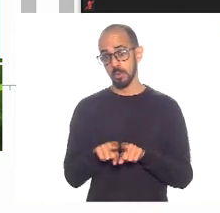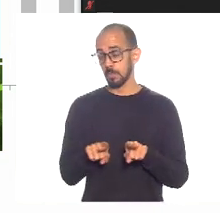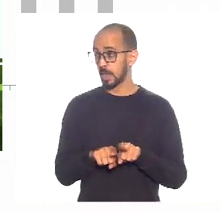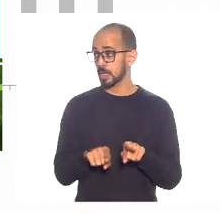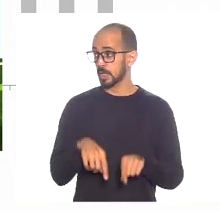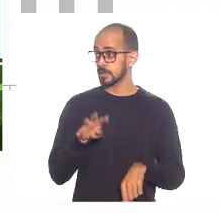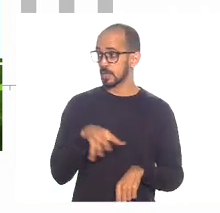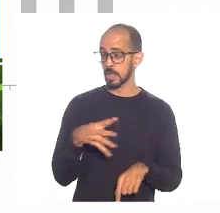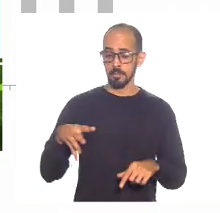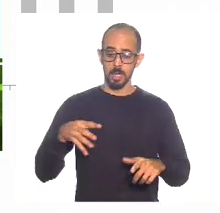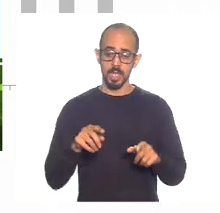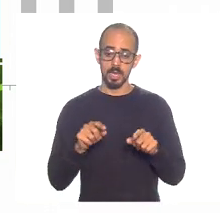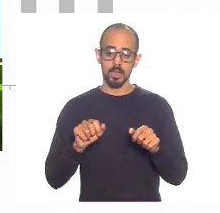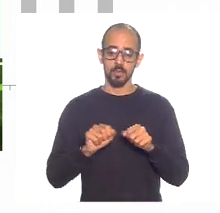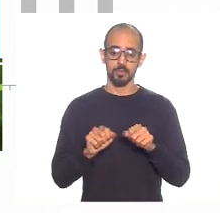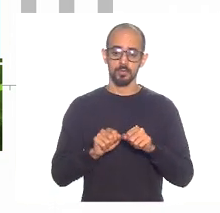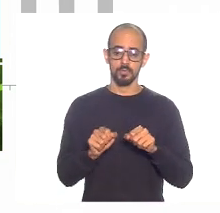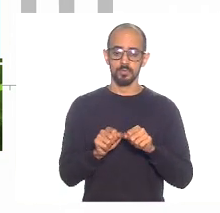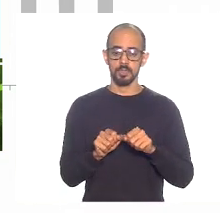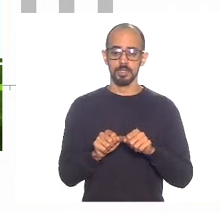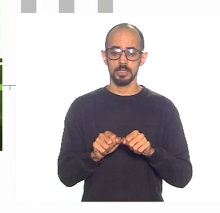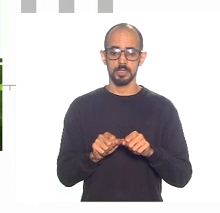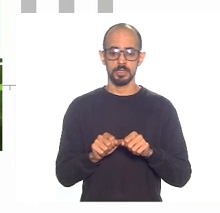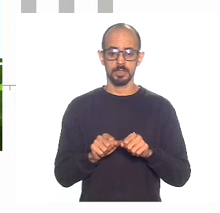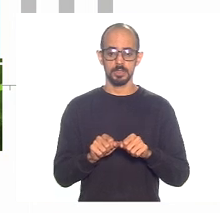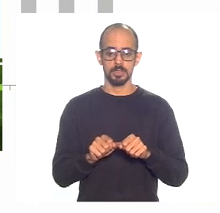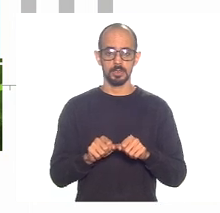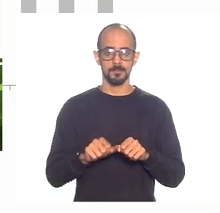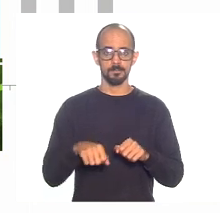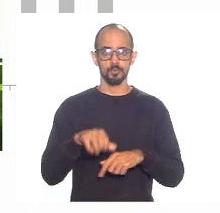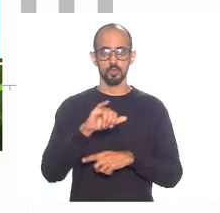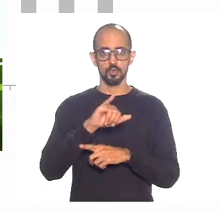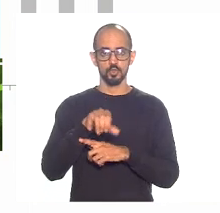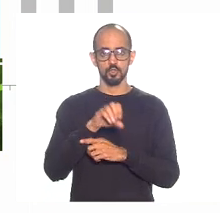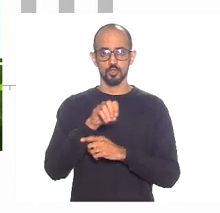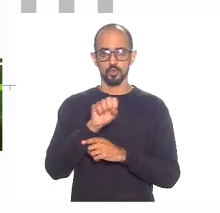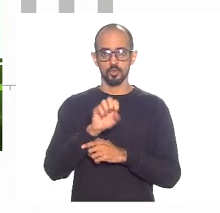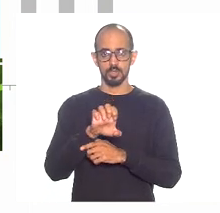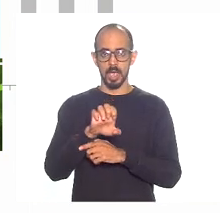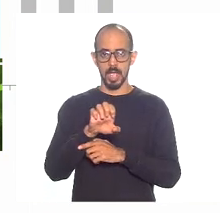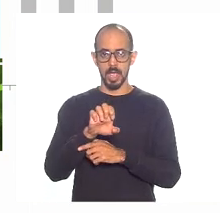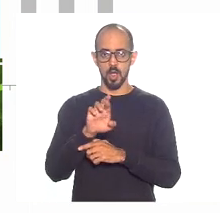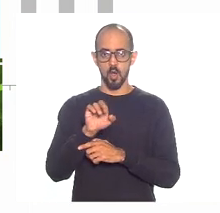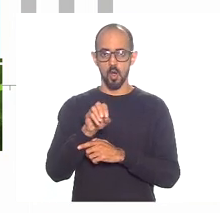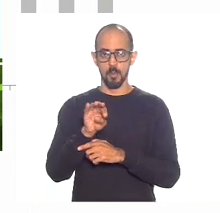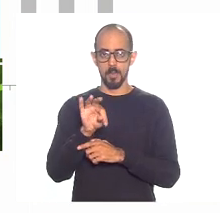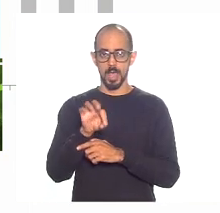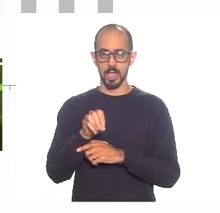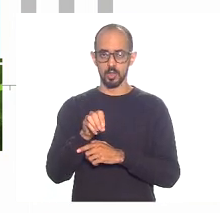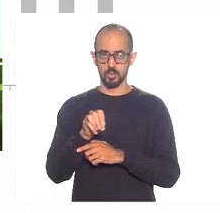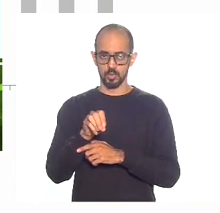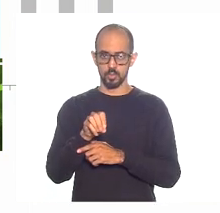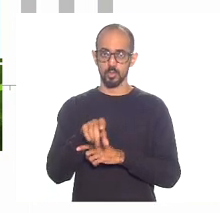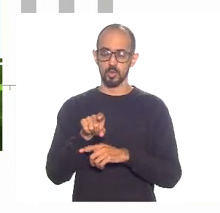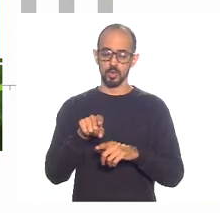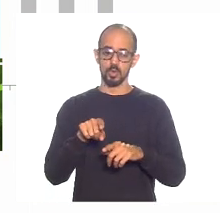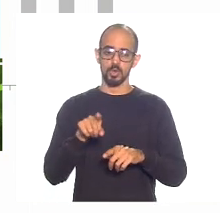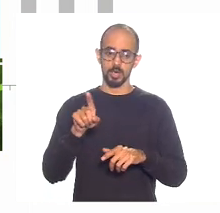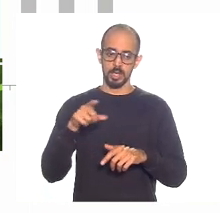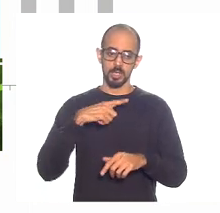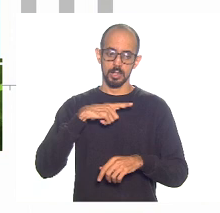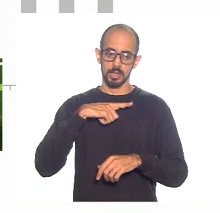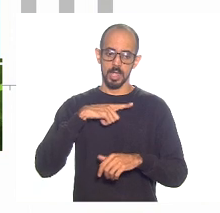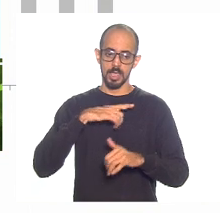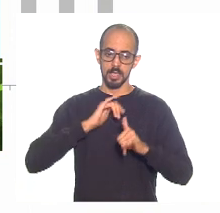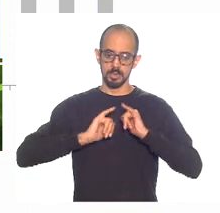a partir de uma tabela e um estudo que o José Roberto Afonso, que um fiscalista bastante responsável e até ortodoxo, ele já tinha